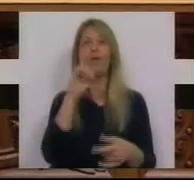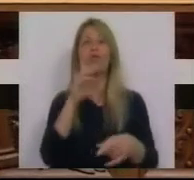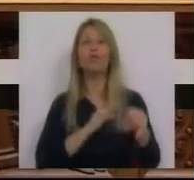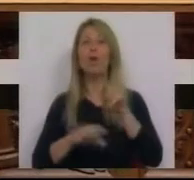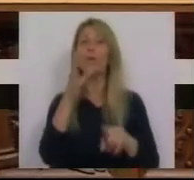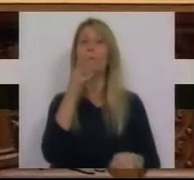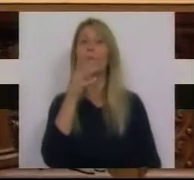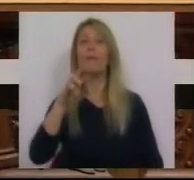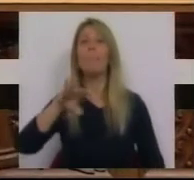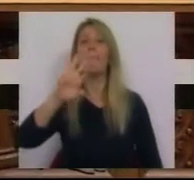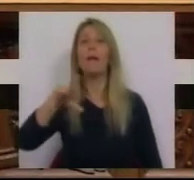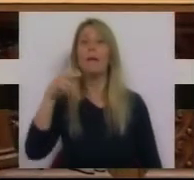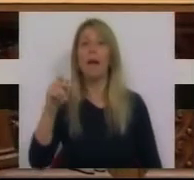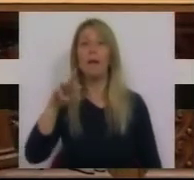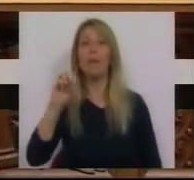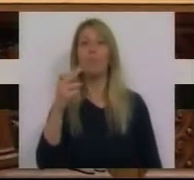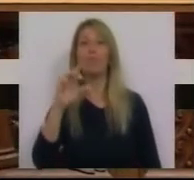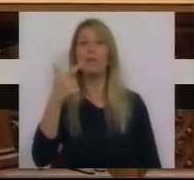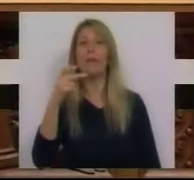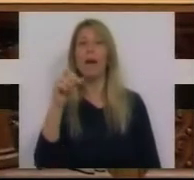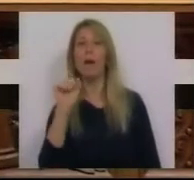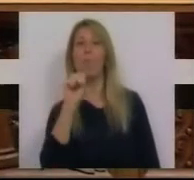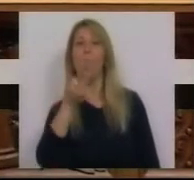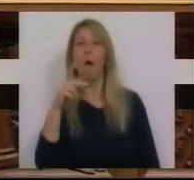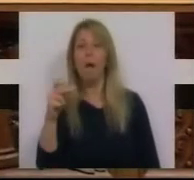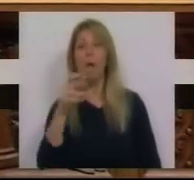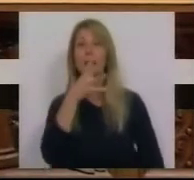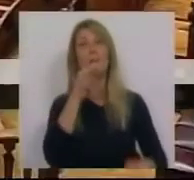A deputada Mariana Mortágua, para uma declaração política, tem a palavra.